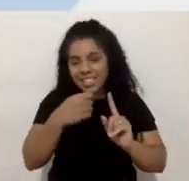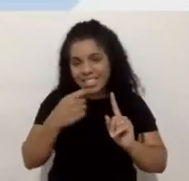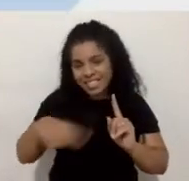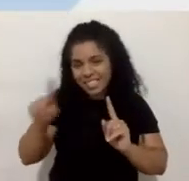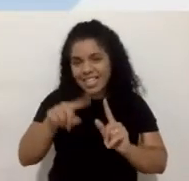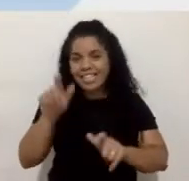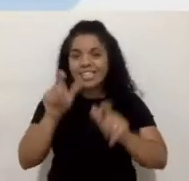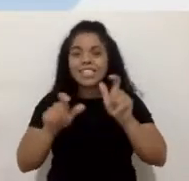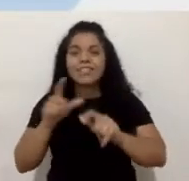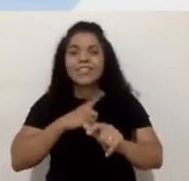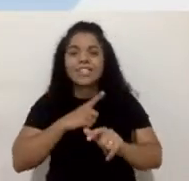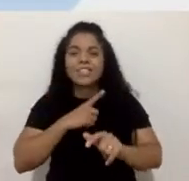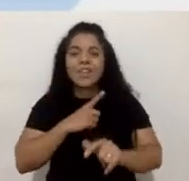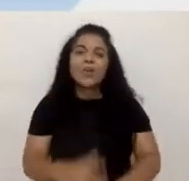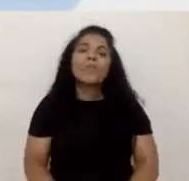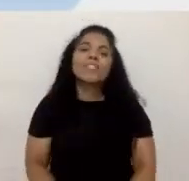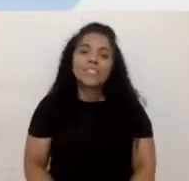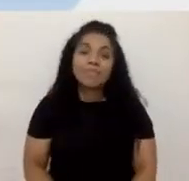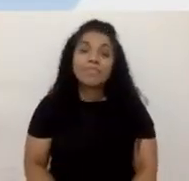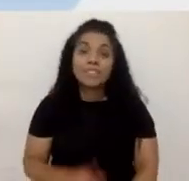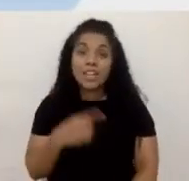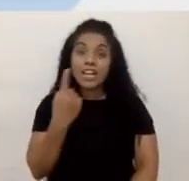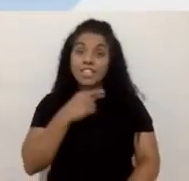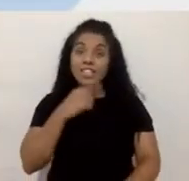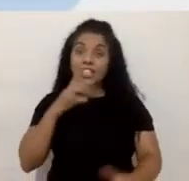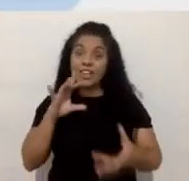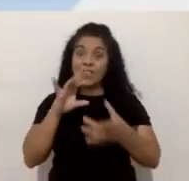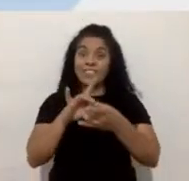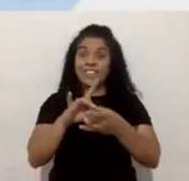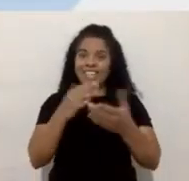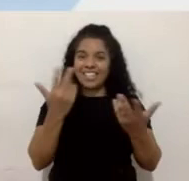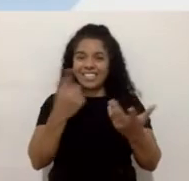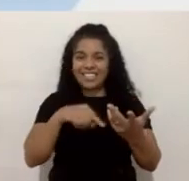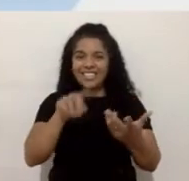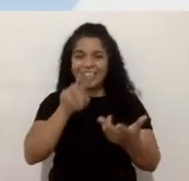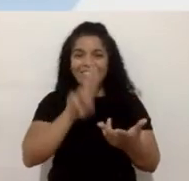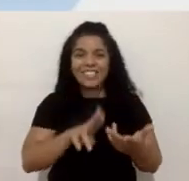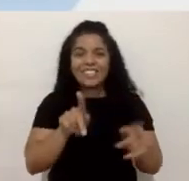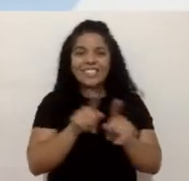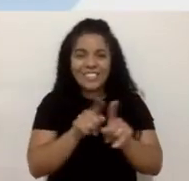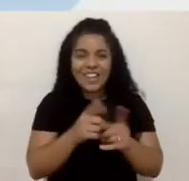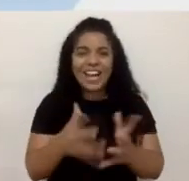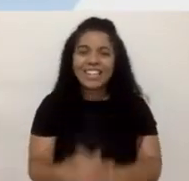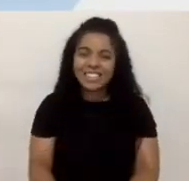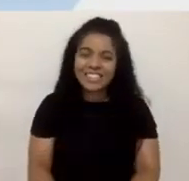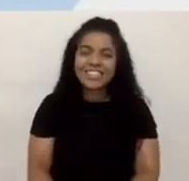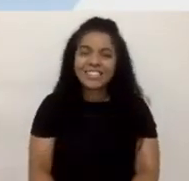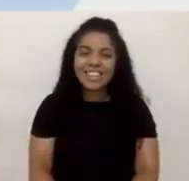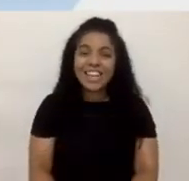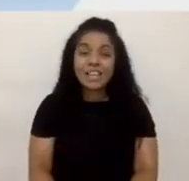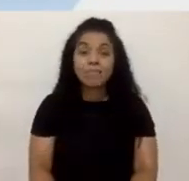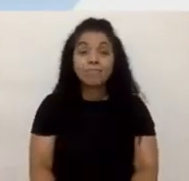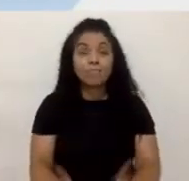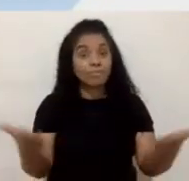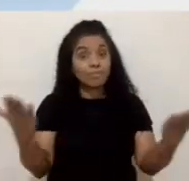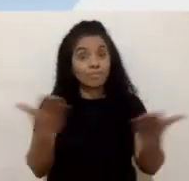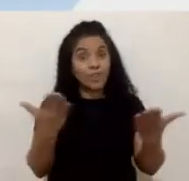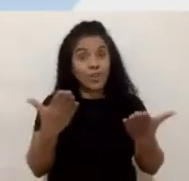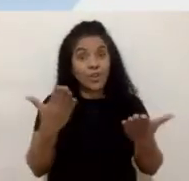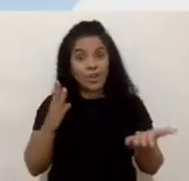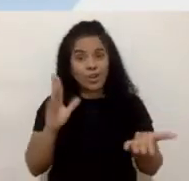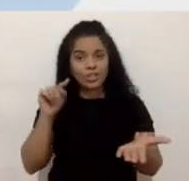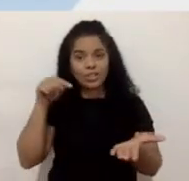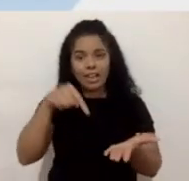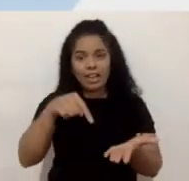têm. Então, a gente é um elo, né, com os nossos usuários finais. Hoje eu vim aqui falar bem